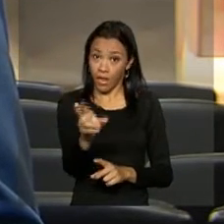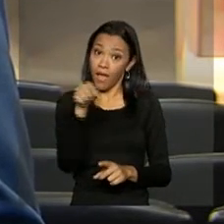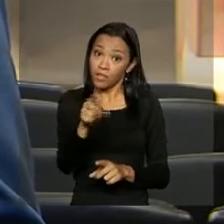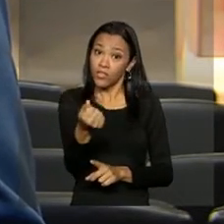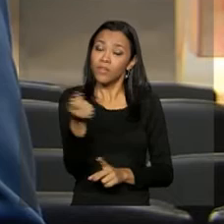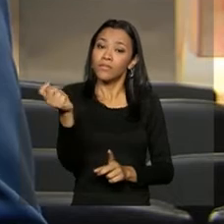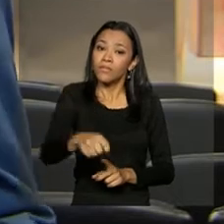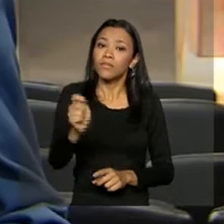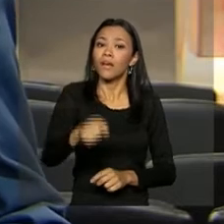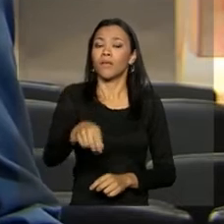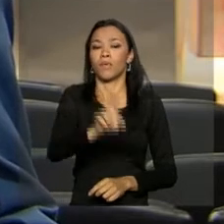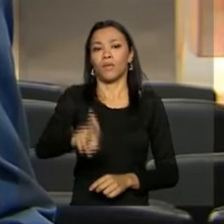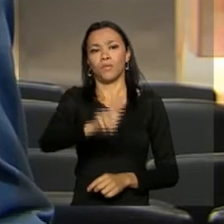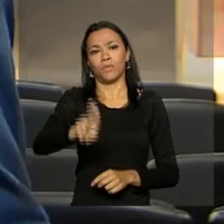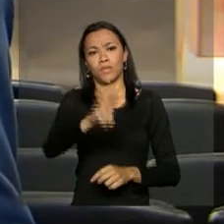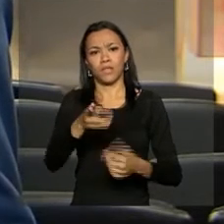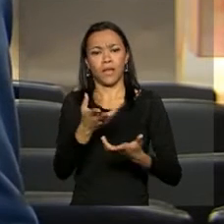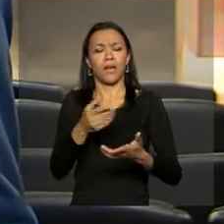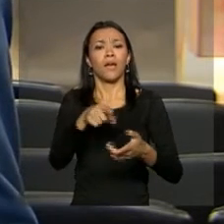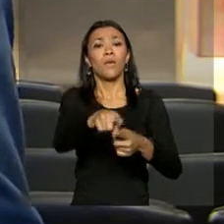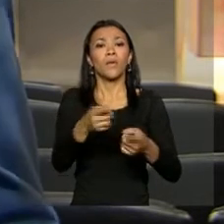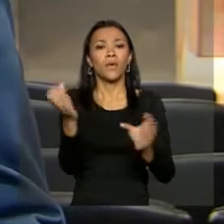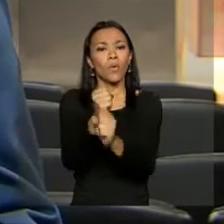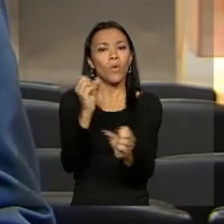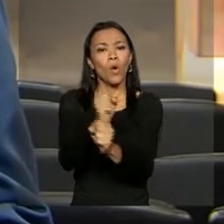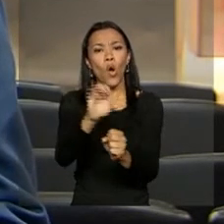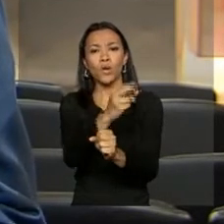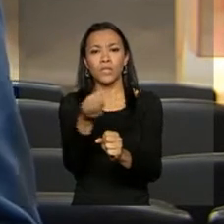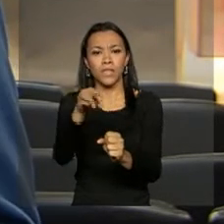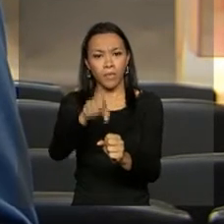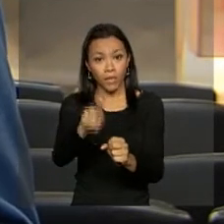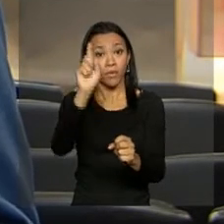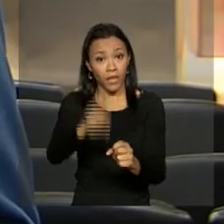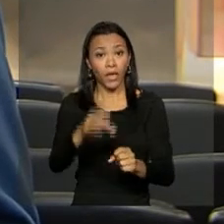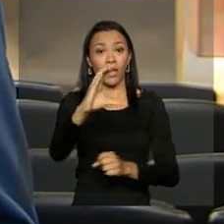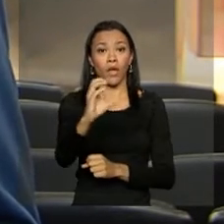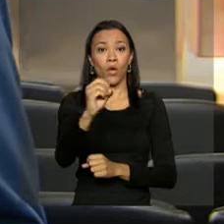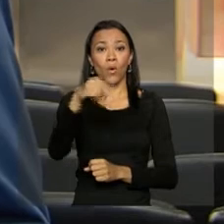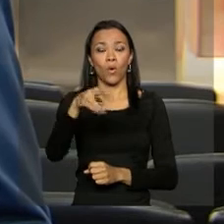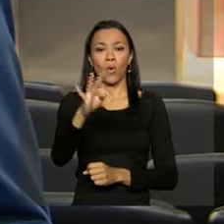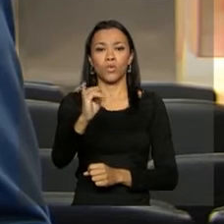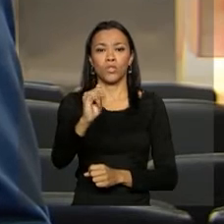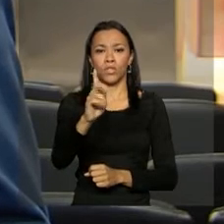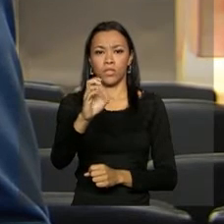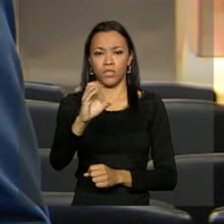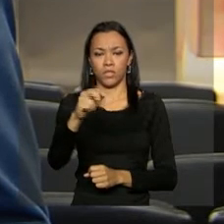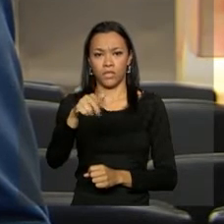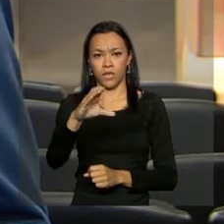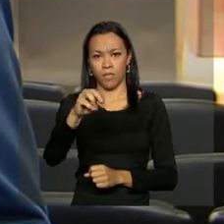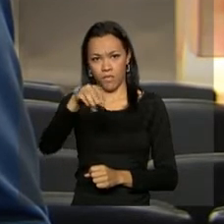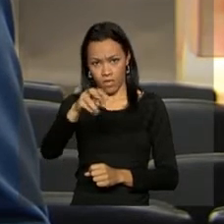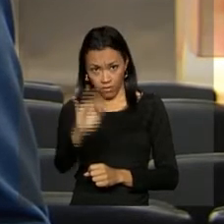usada para compensar o bloqueio de recursos do orçamento da União, o chamado contingenciamento. A medida, de acordo com o ministro da